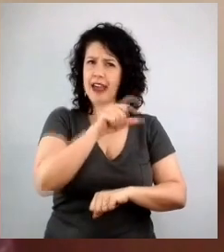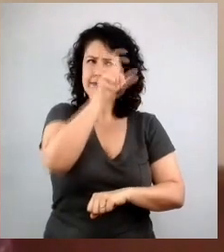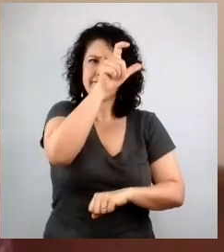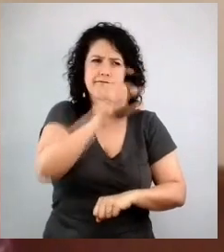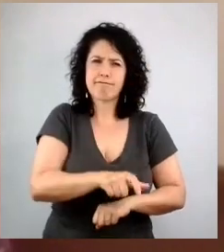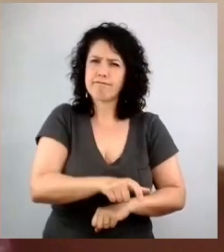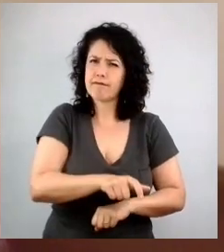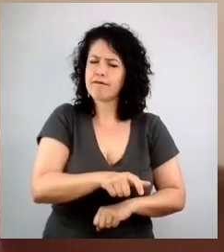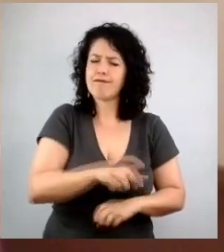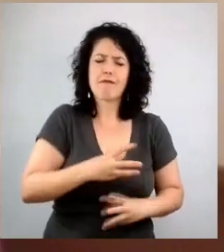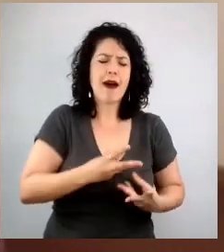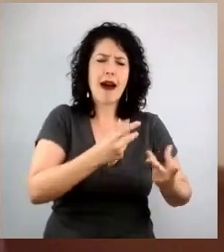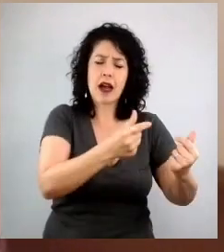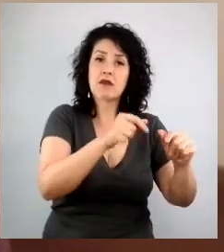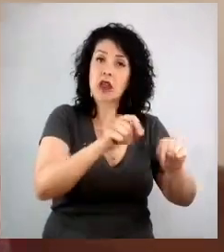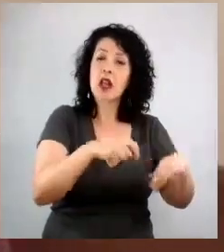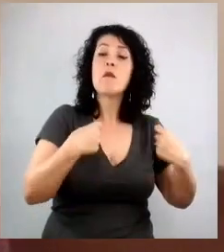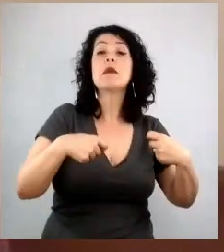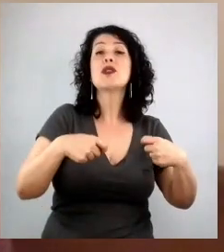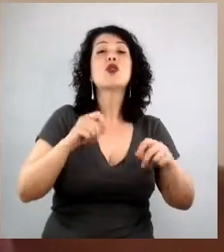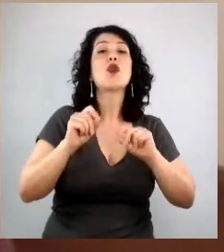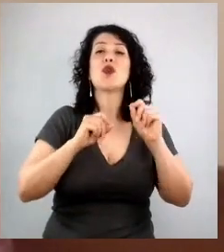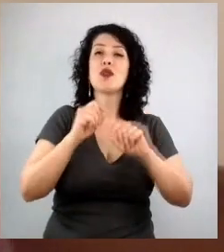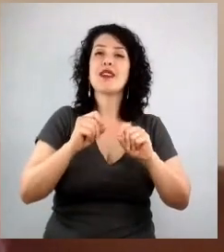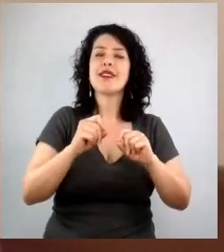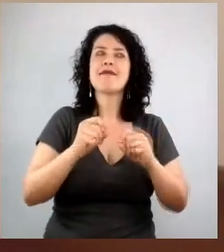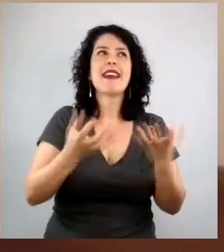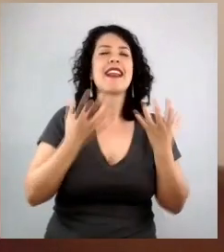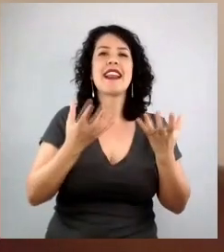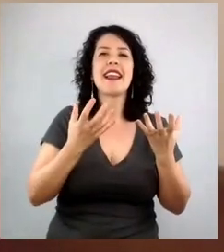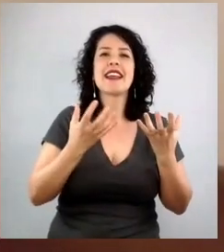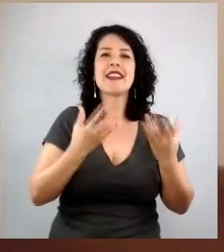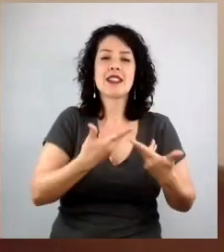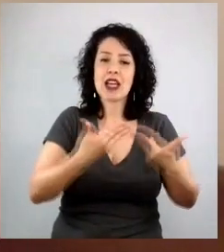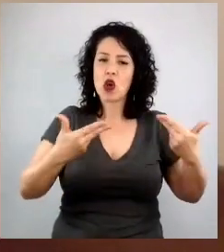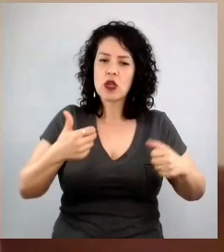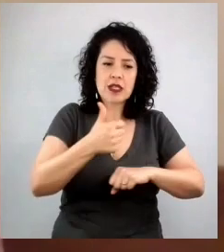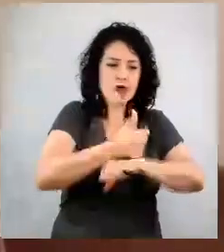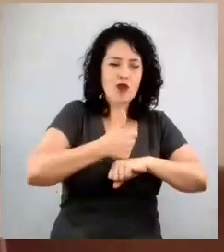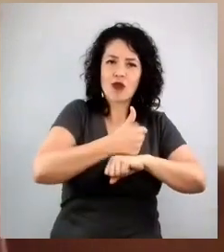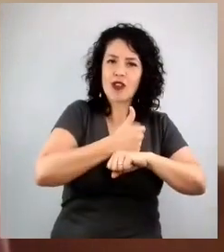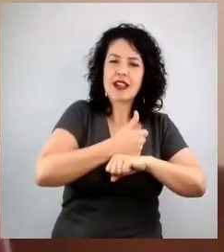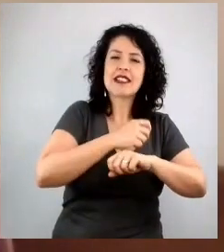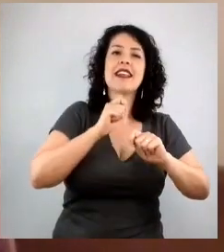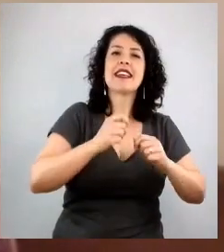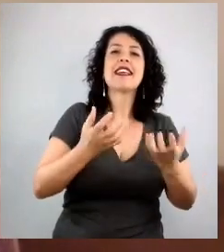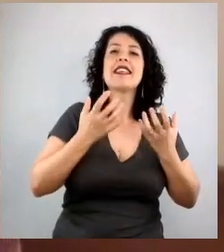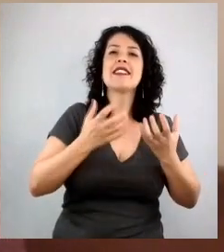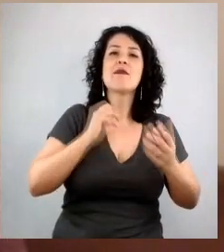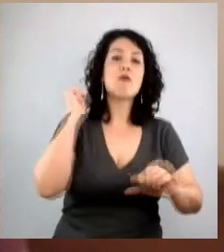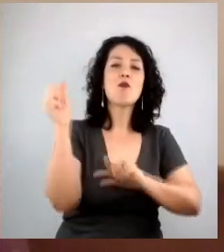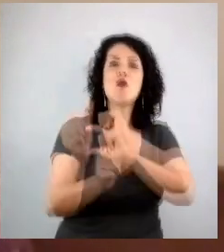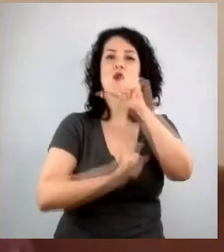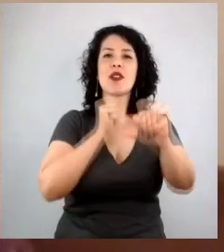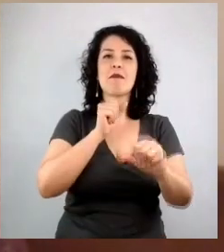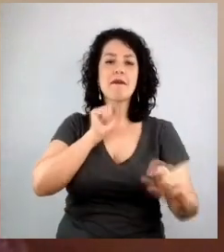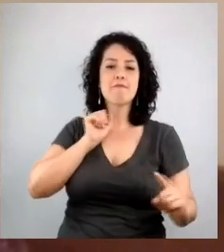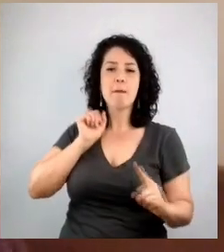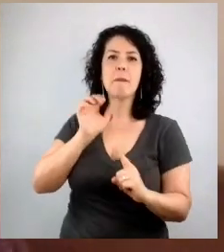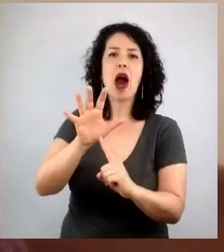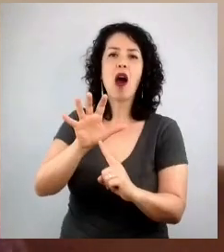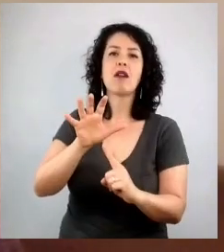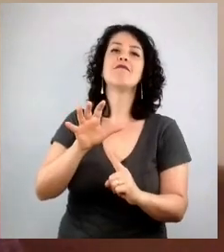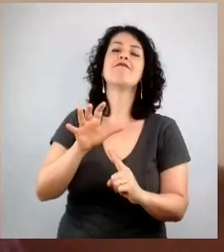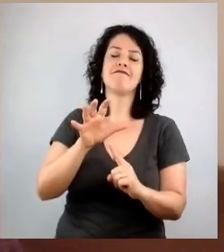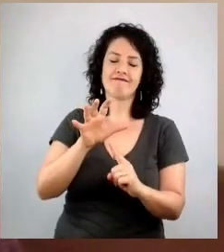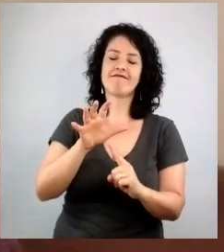decidiu transformar isso numa outra coisa, ela decidiu transformar talento em impacto. E acho que foi a hora mais poderosa, porque tem